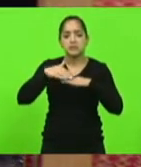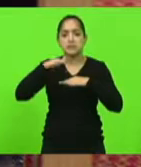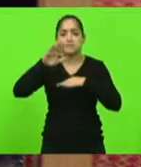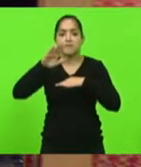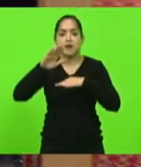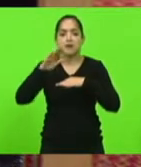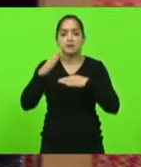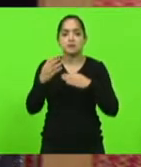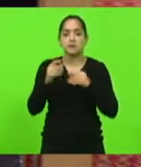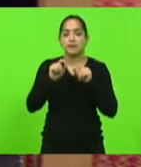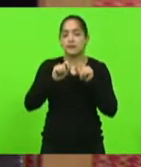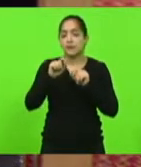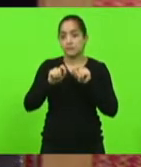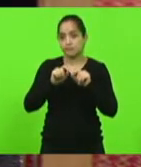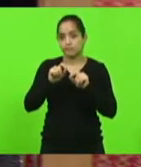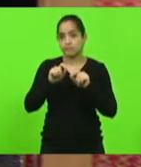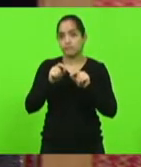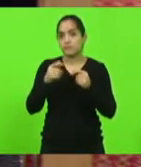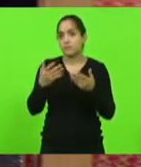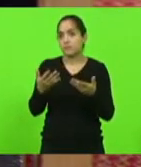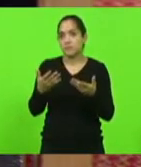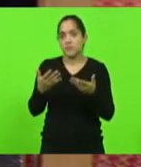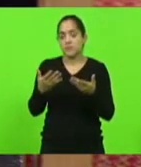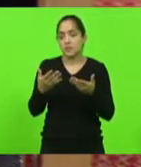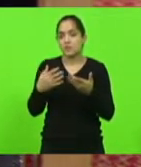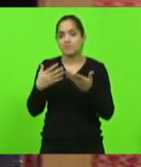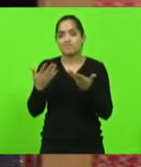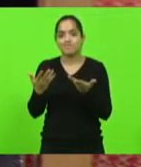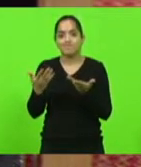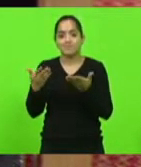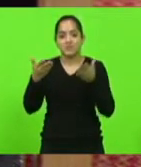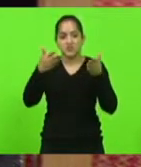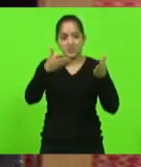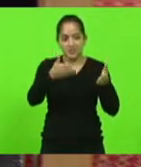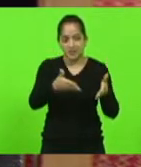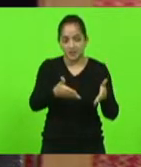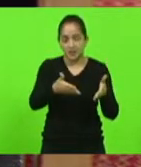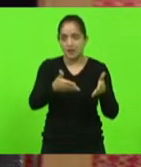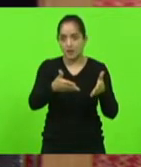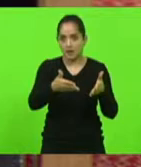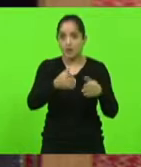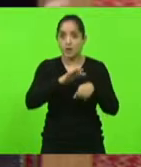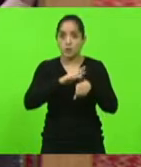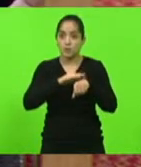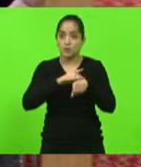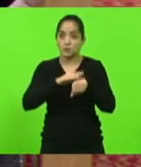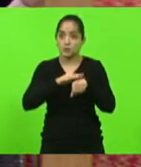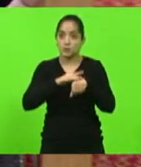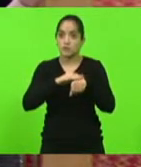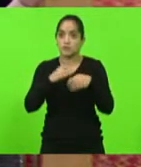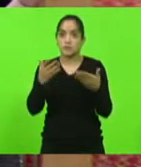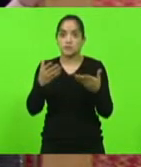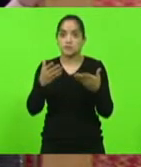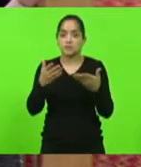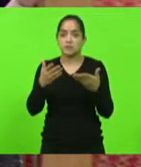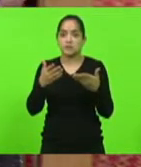momento. Então, não é admissível que alguém chegue lá com uma doença e dê um carteiraço. Eu